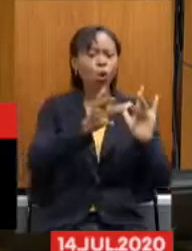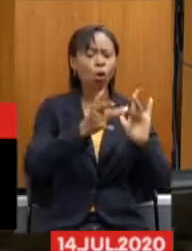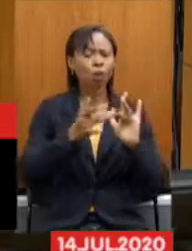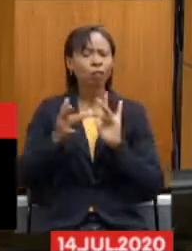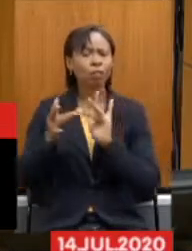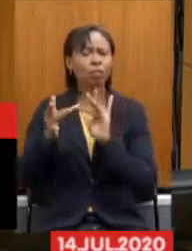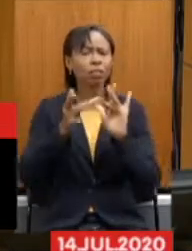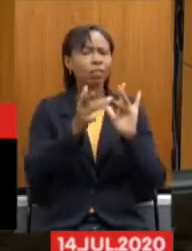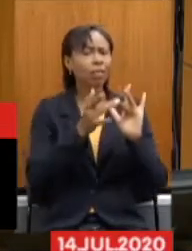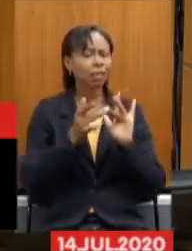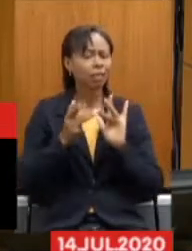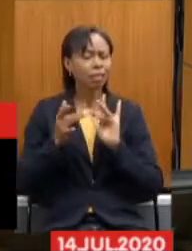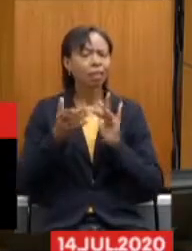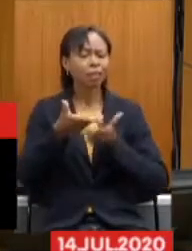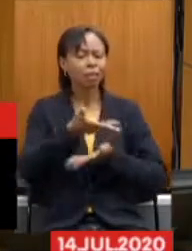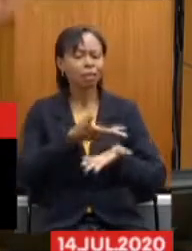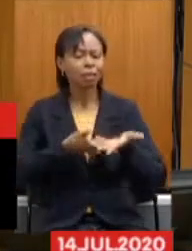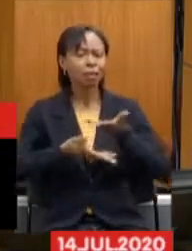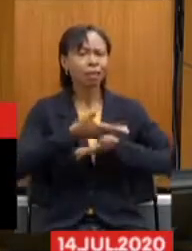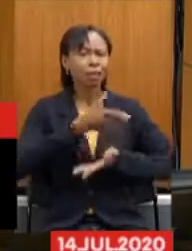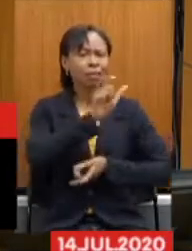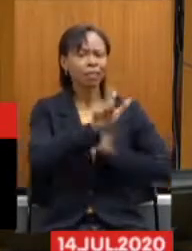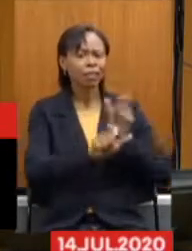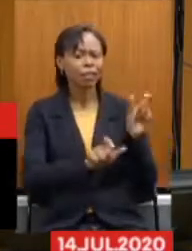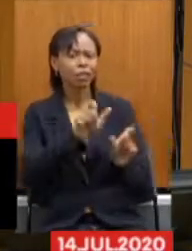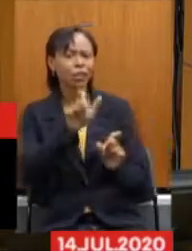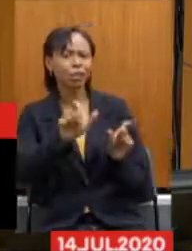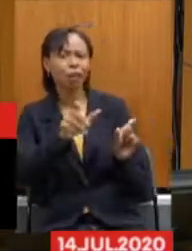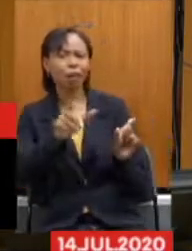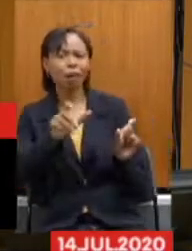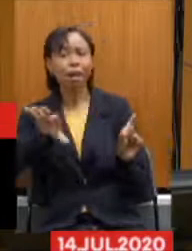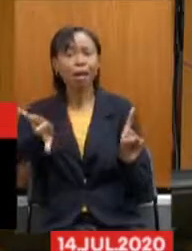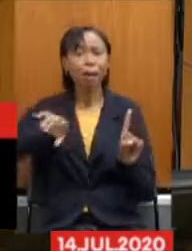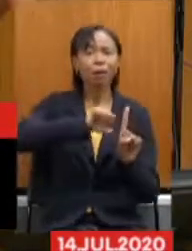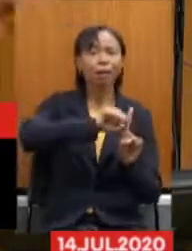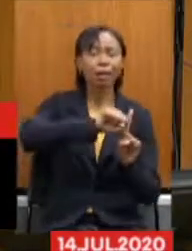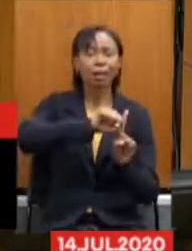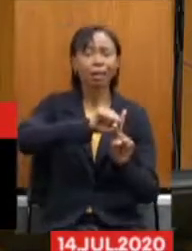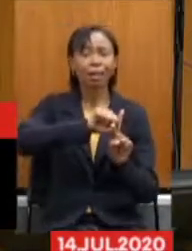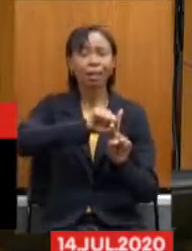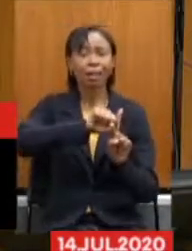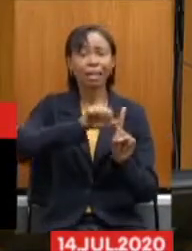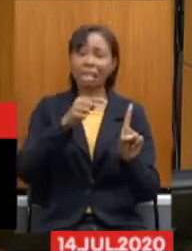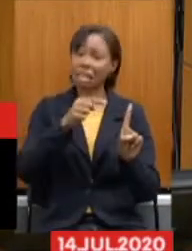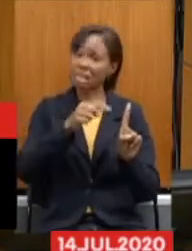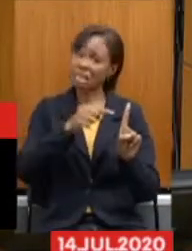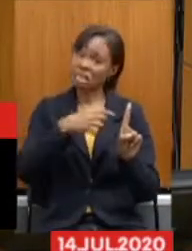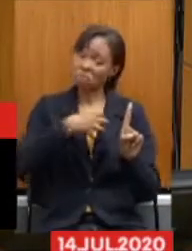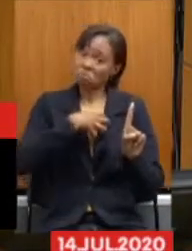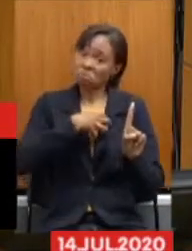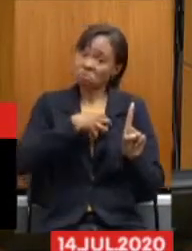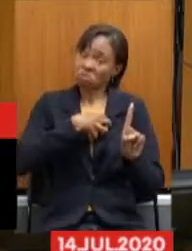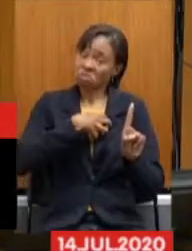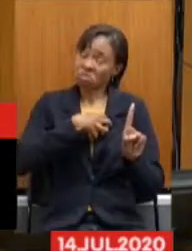precisam deles e que poderão também contrair esse vírus e não ter a mesma sorte de ser assintomático.